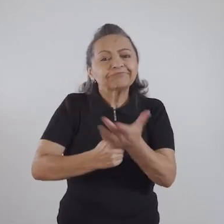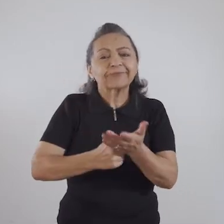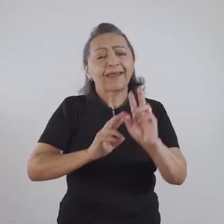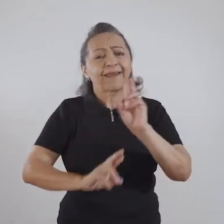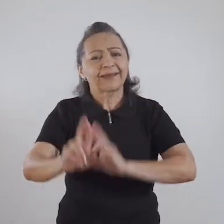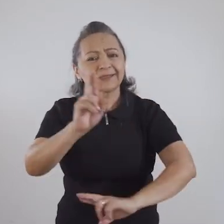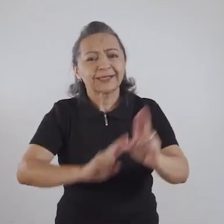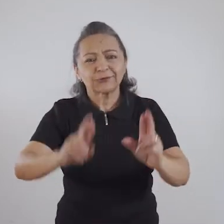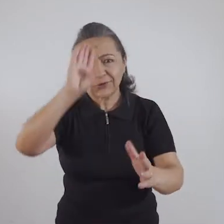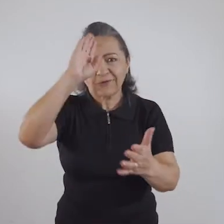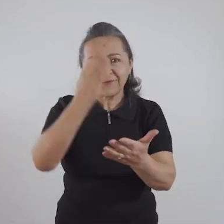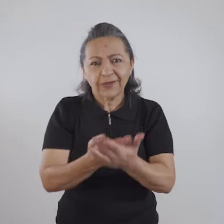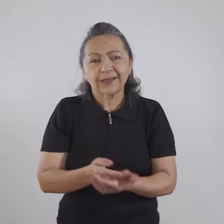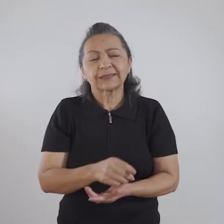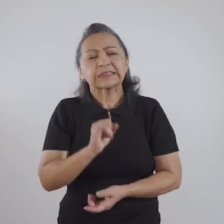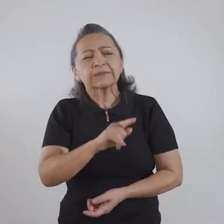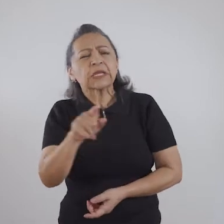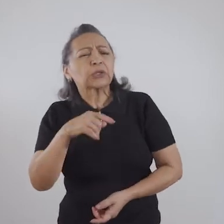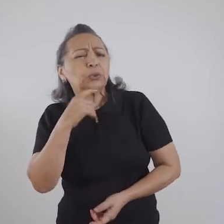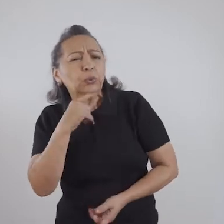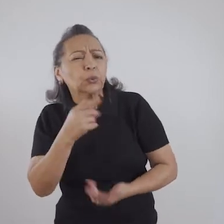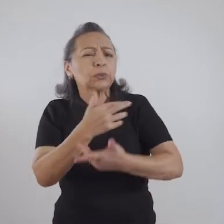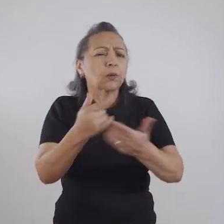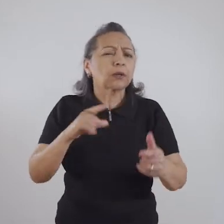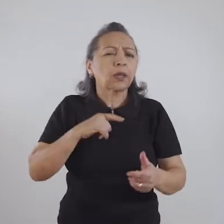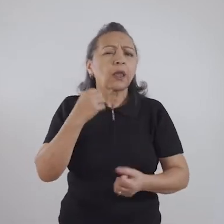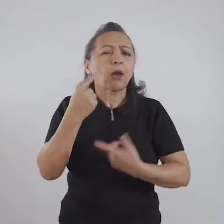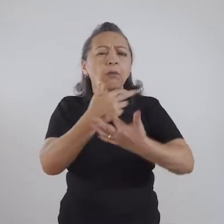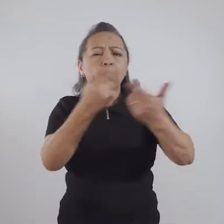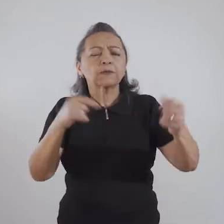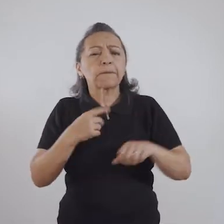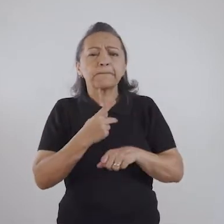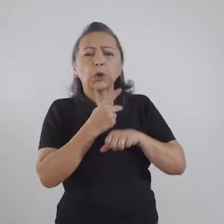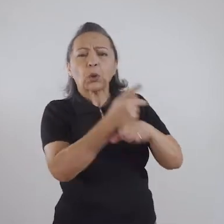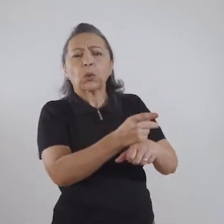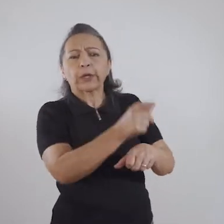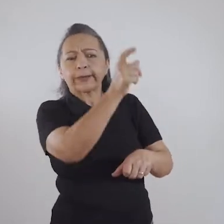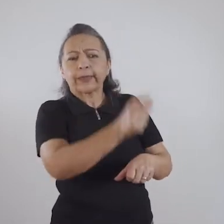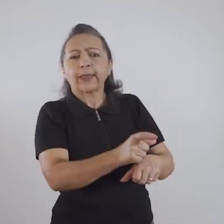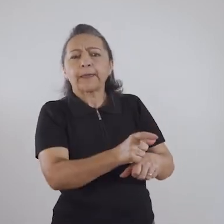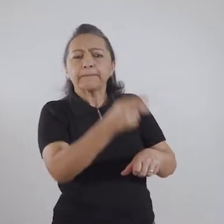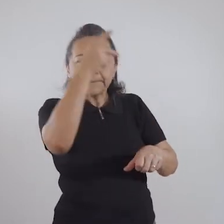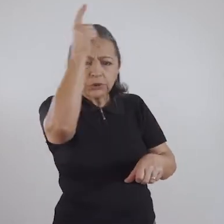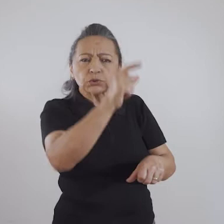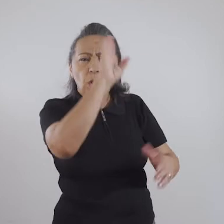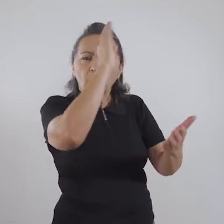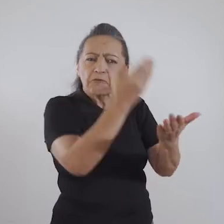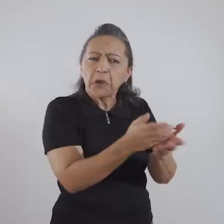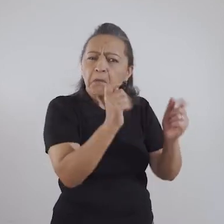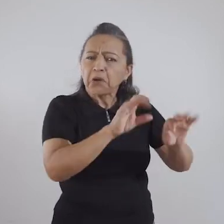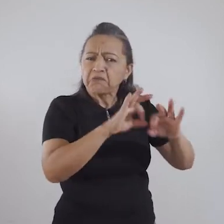estabelecidas relações de confiança, que você tendo dúvida, você tendo alguma questão, que você procure alguém, que você